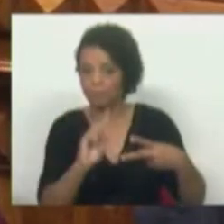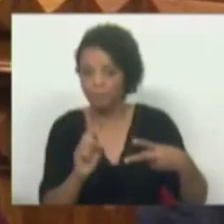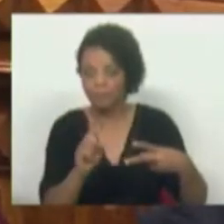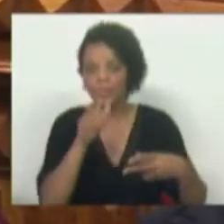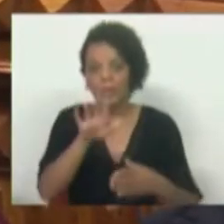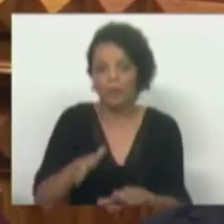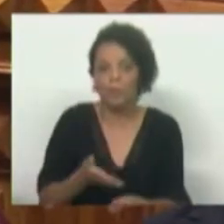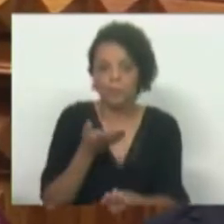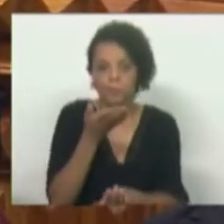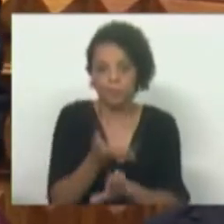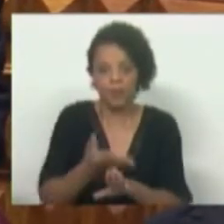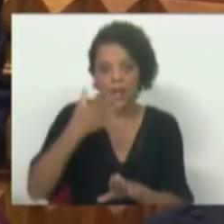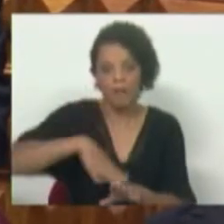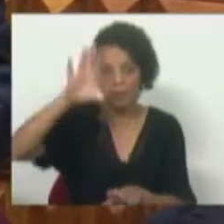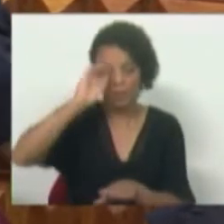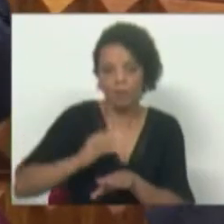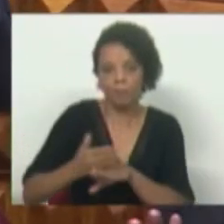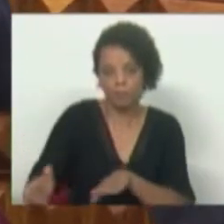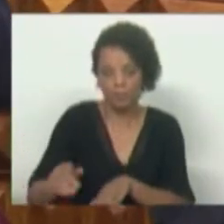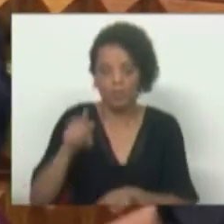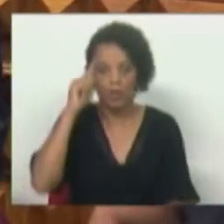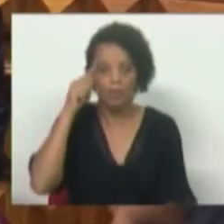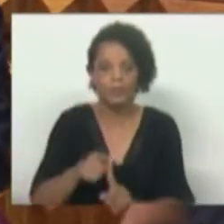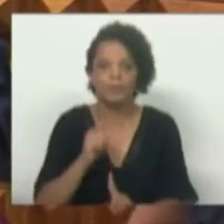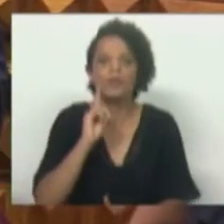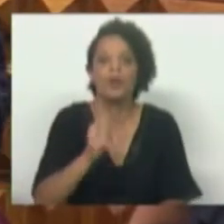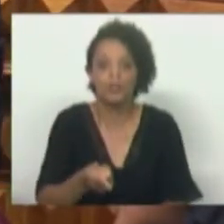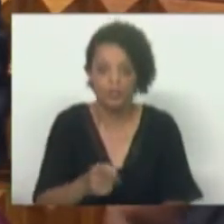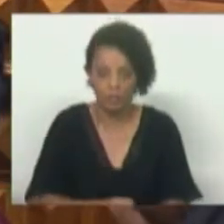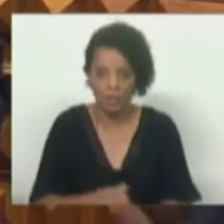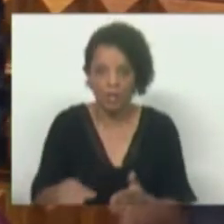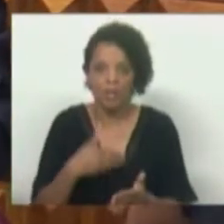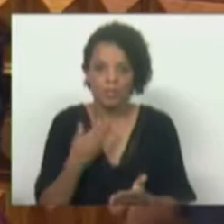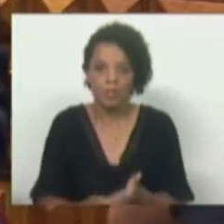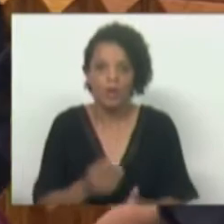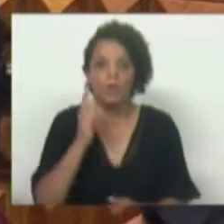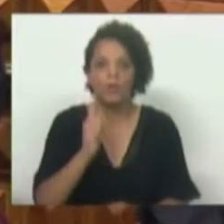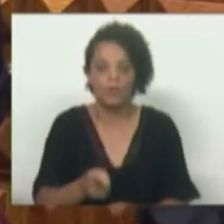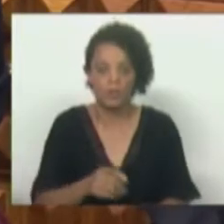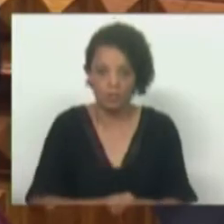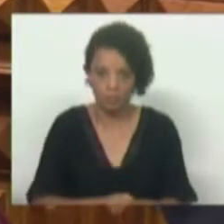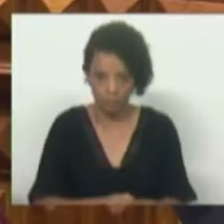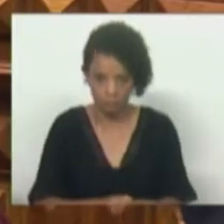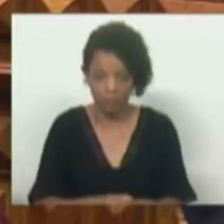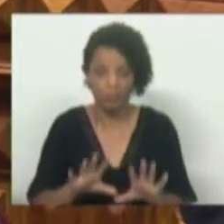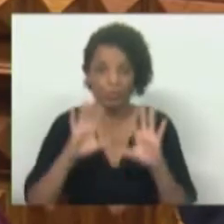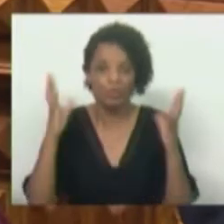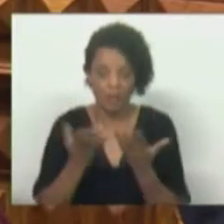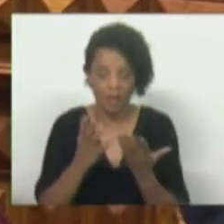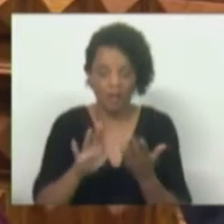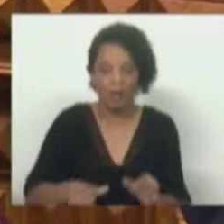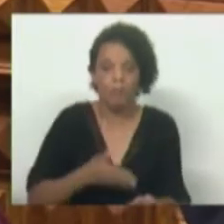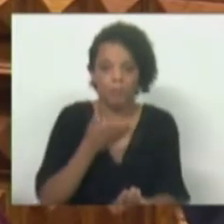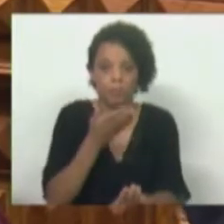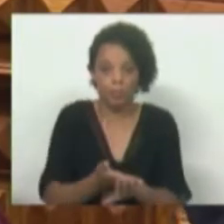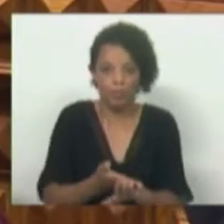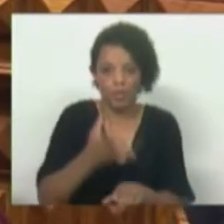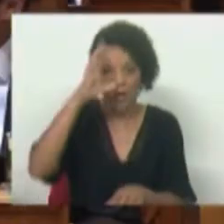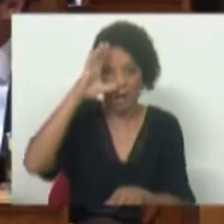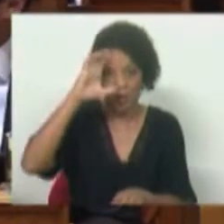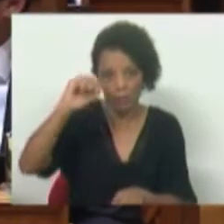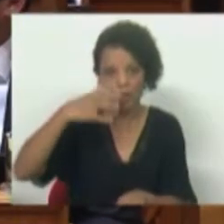uma moção de censura apresentada desta forma serve apenas para descredibilizar as moções de censura e é contra isso que nós votamos.